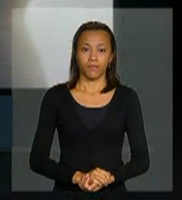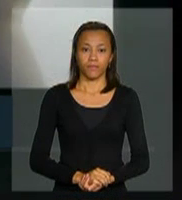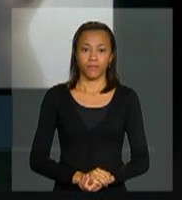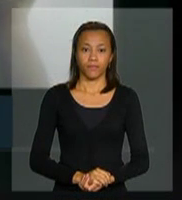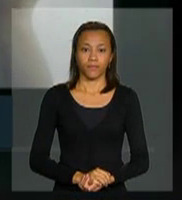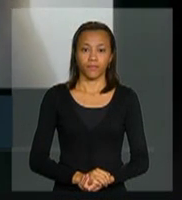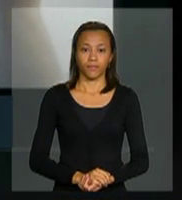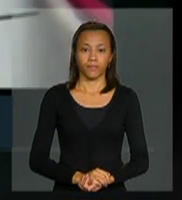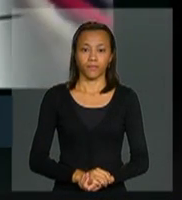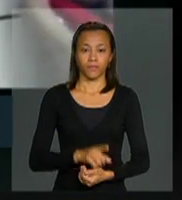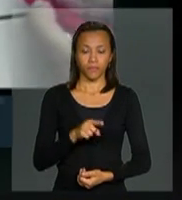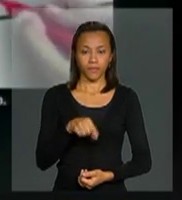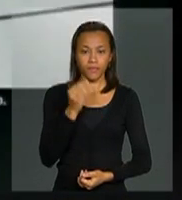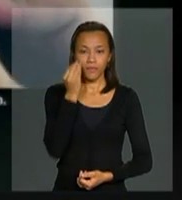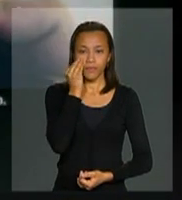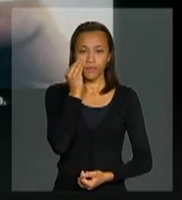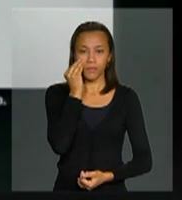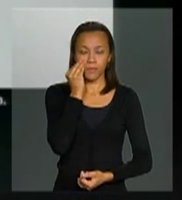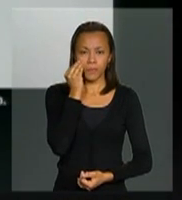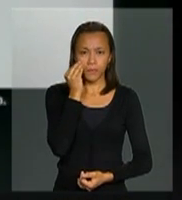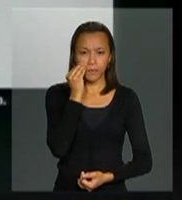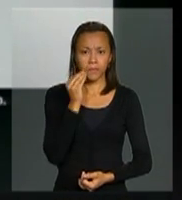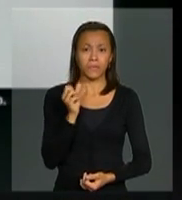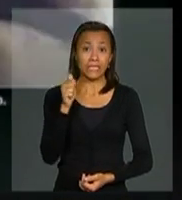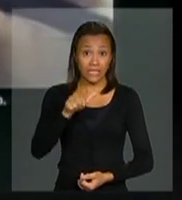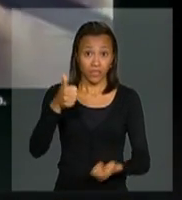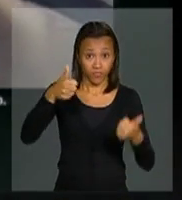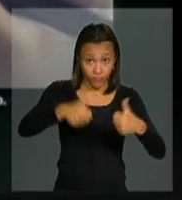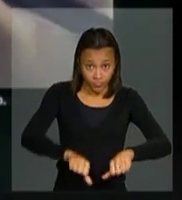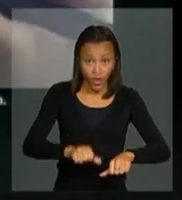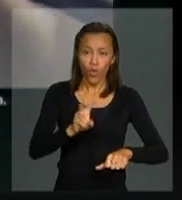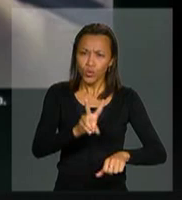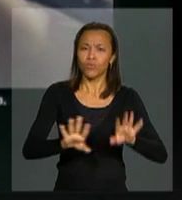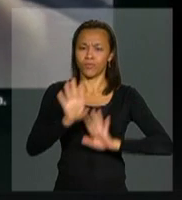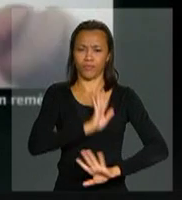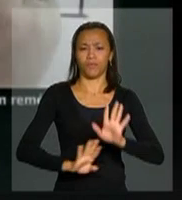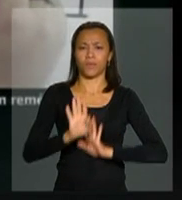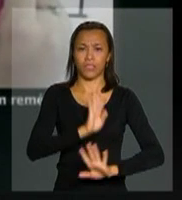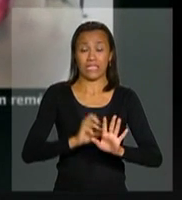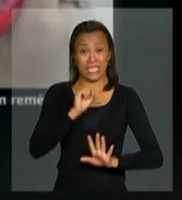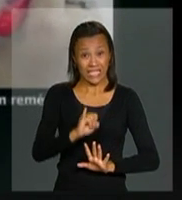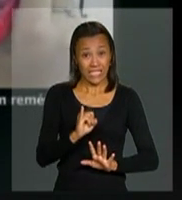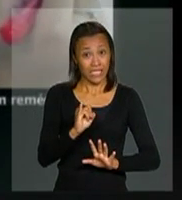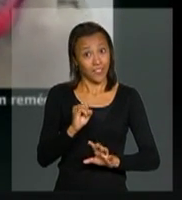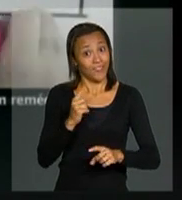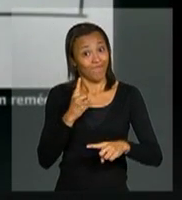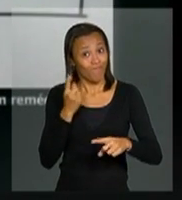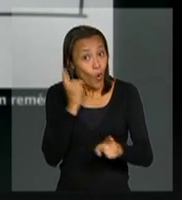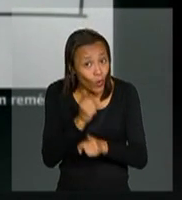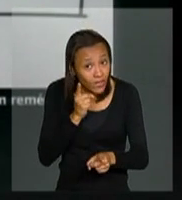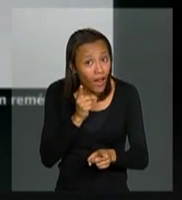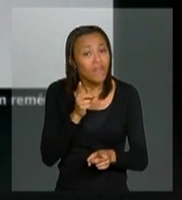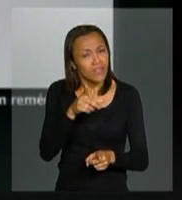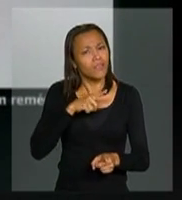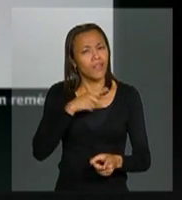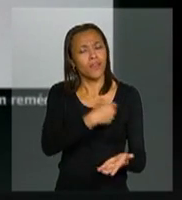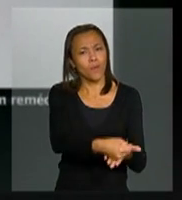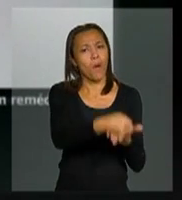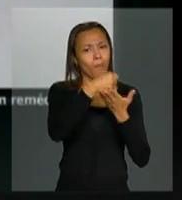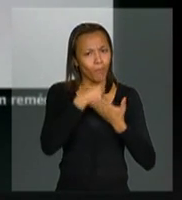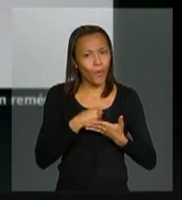Faça o teste de AIDS. Se der negativo, continue se protegendo. Se der positivo, você tem o apoio